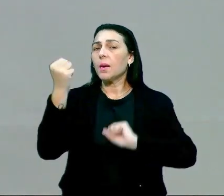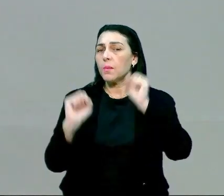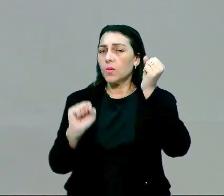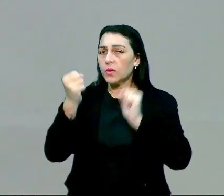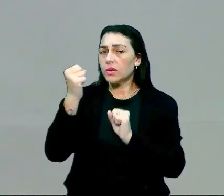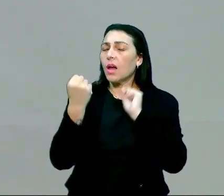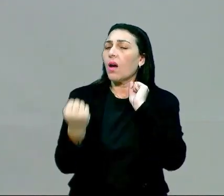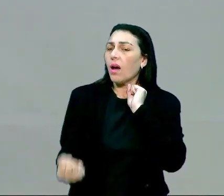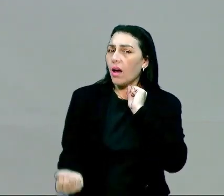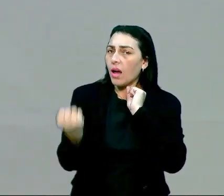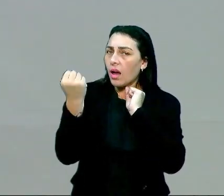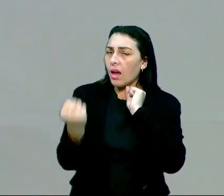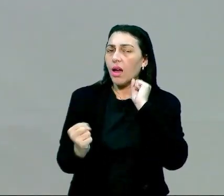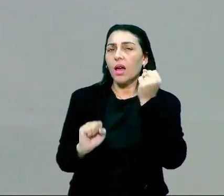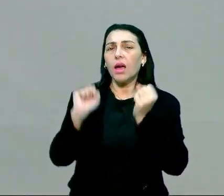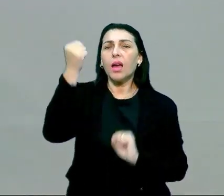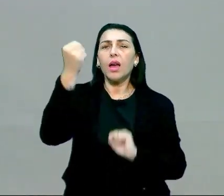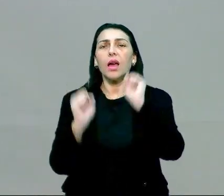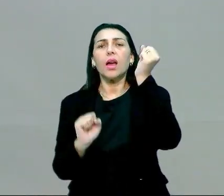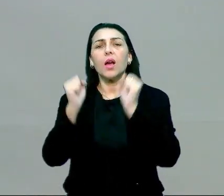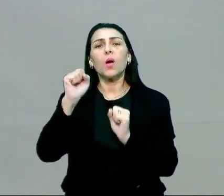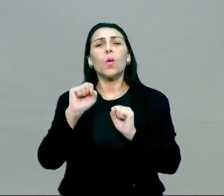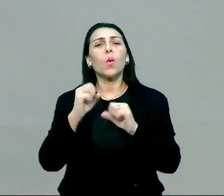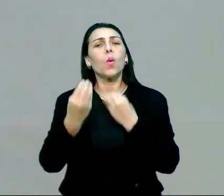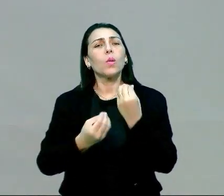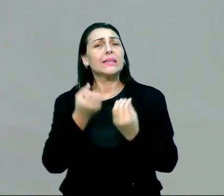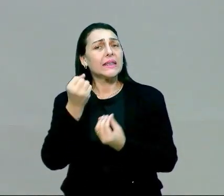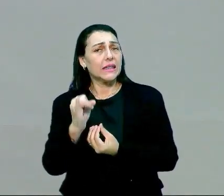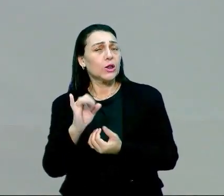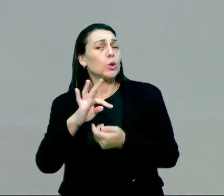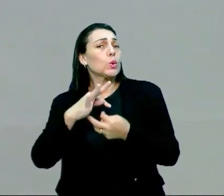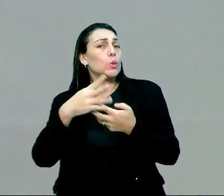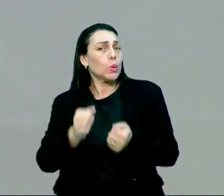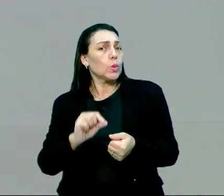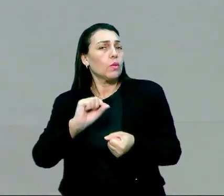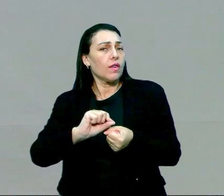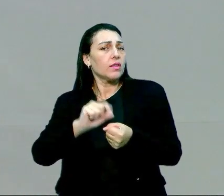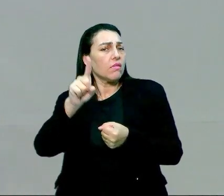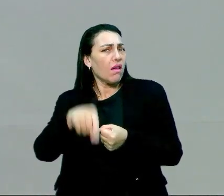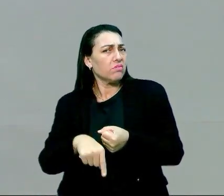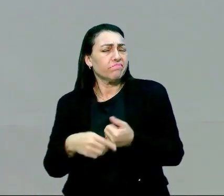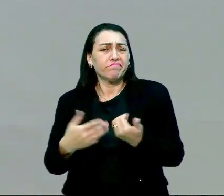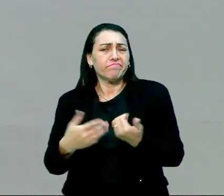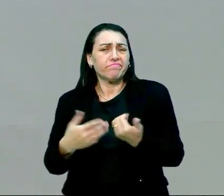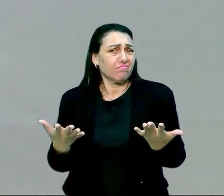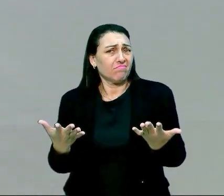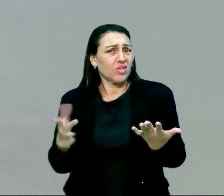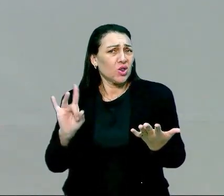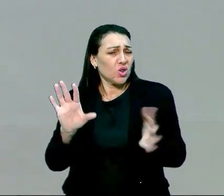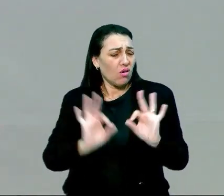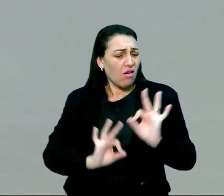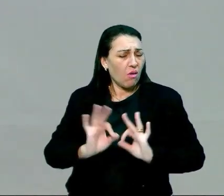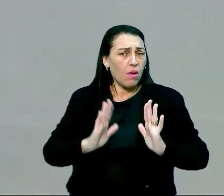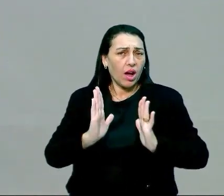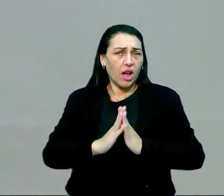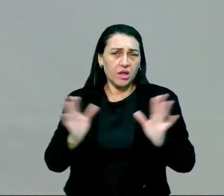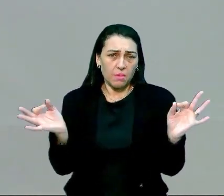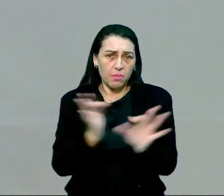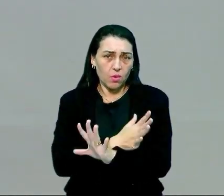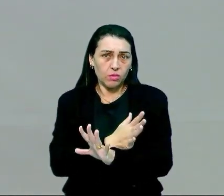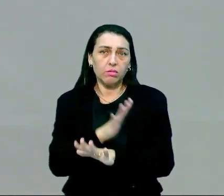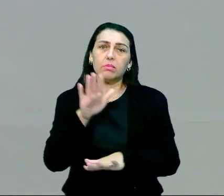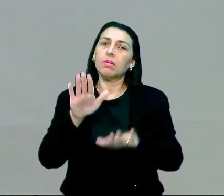é uma atividade física? Como é que... Se tudo que eu faço é atividade física, Então, basta eu arrumar a casa e estar safe?